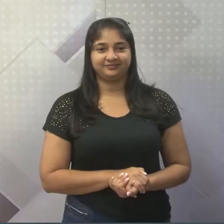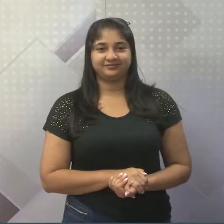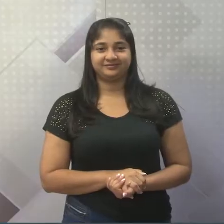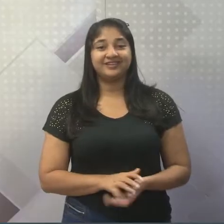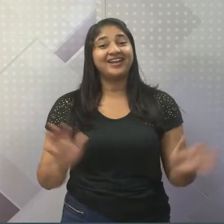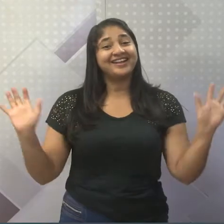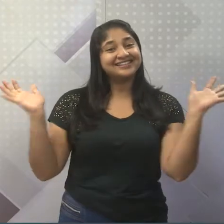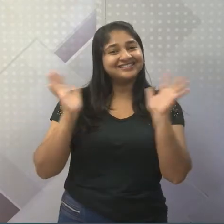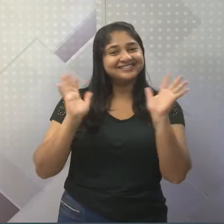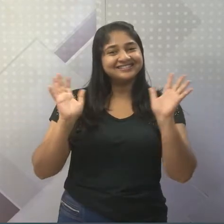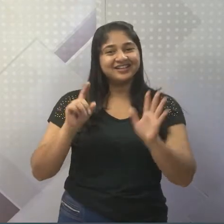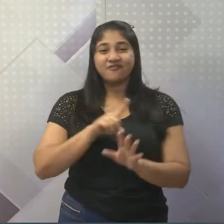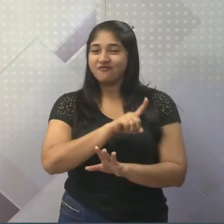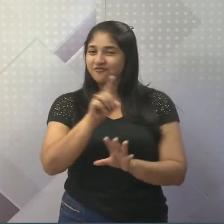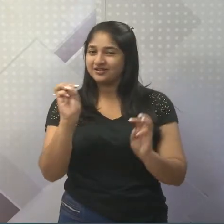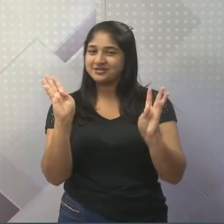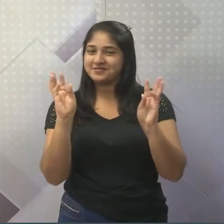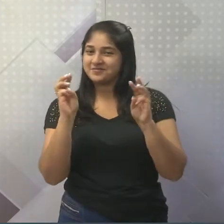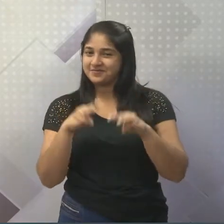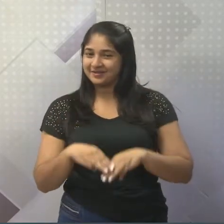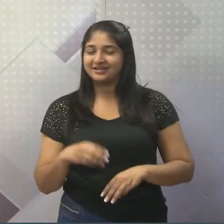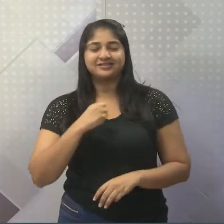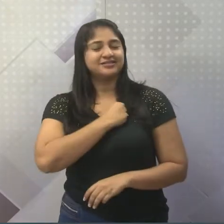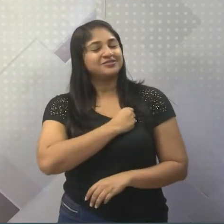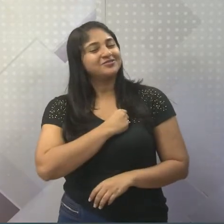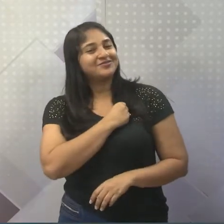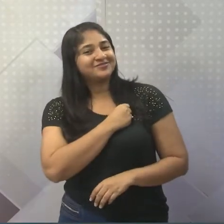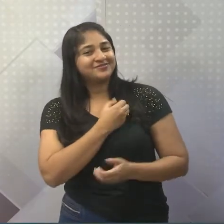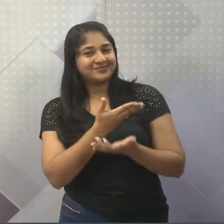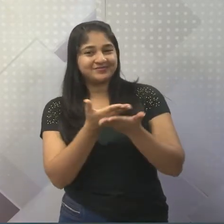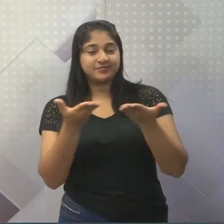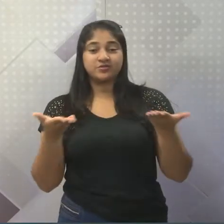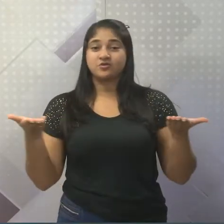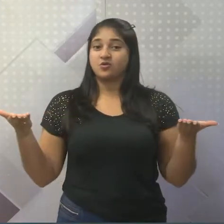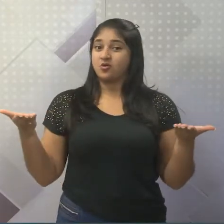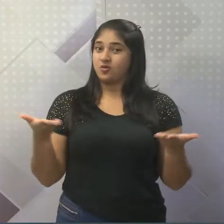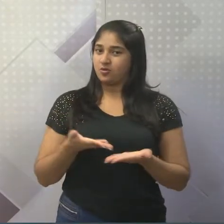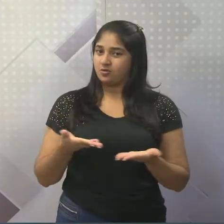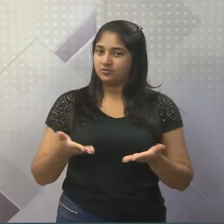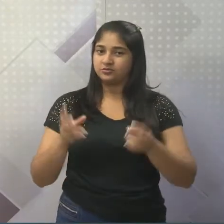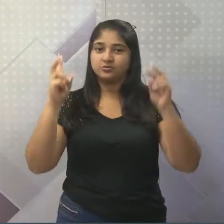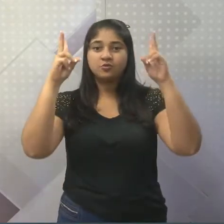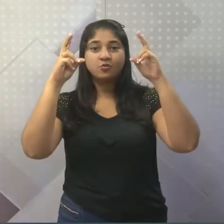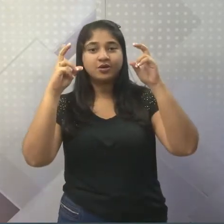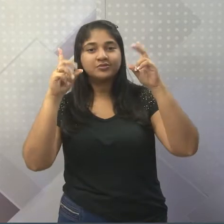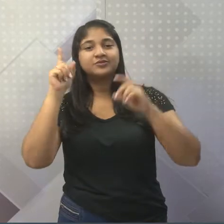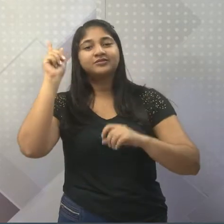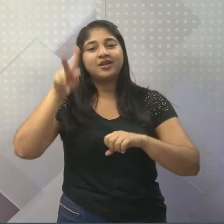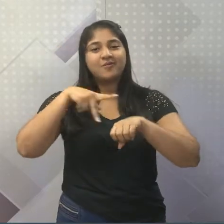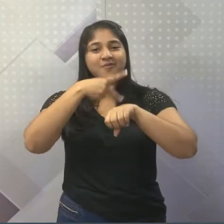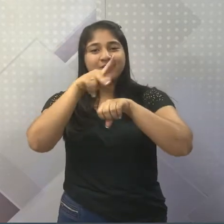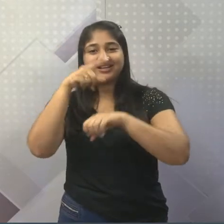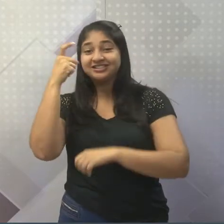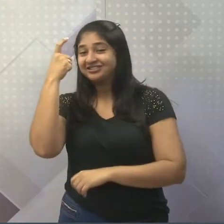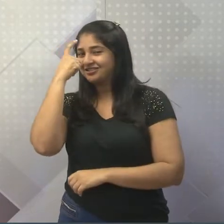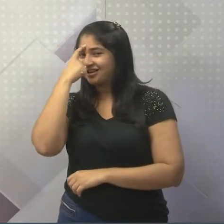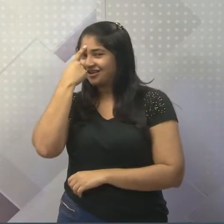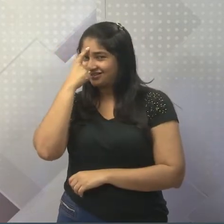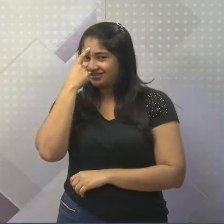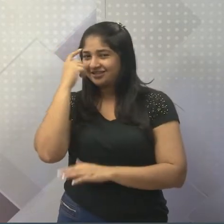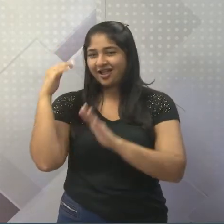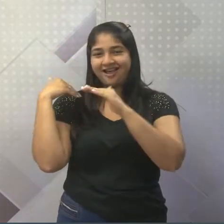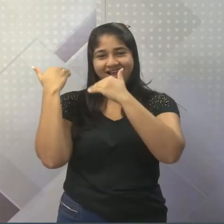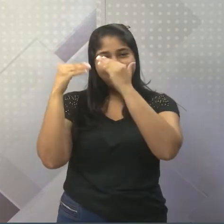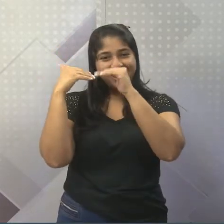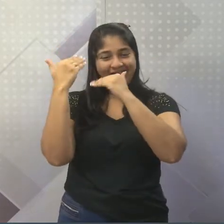Oi pessoal, como é que vocês estão? Saudade de vocês. Hoje nós vamos falar sobre a Índia, um país emergente.